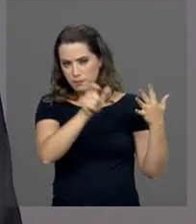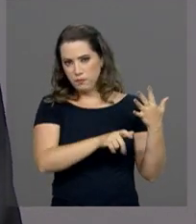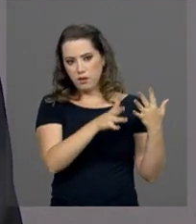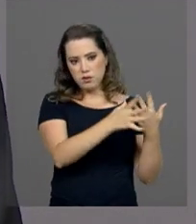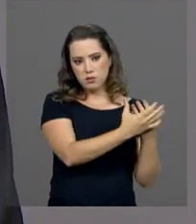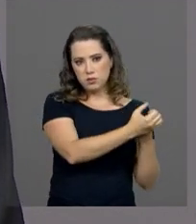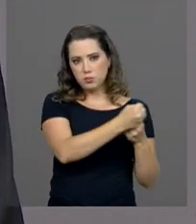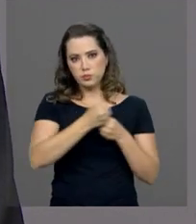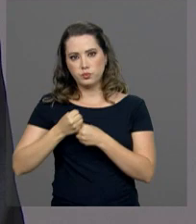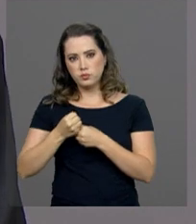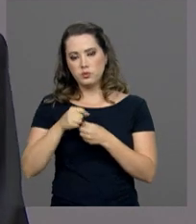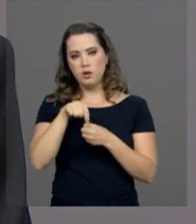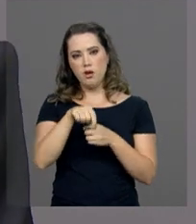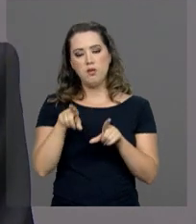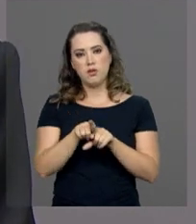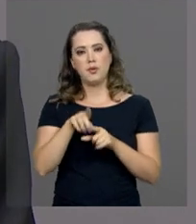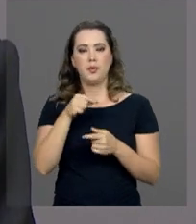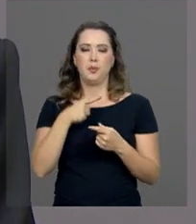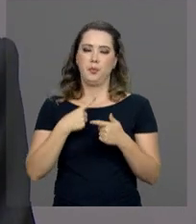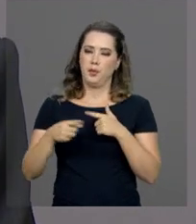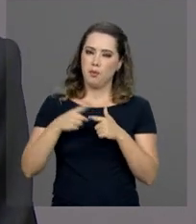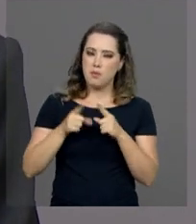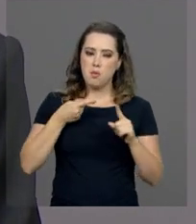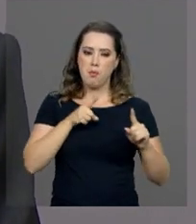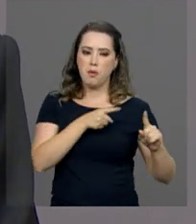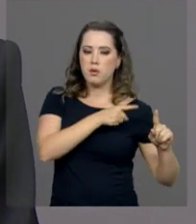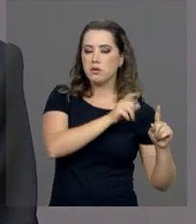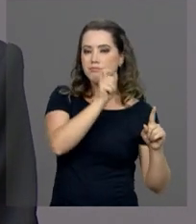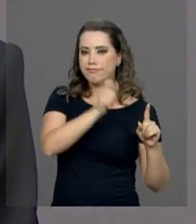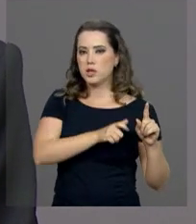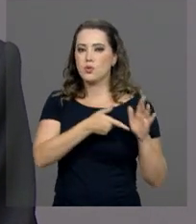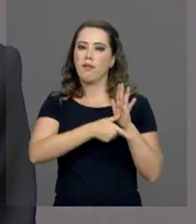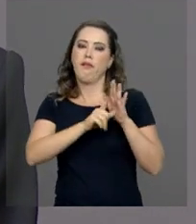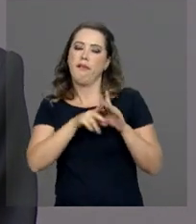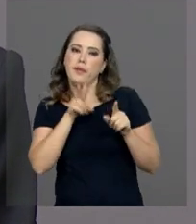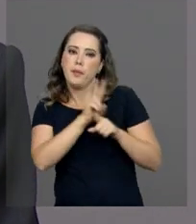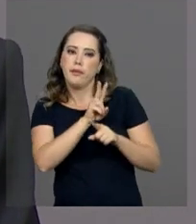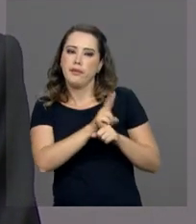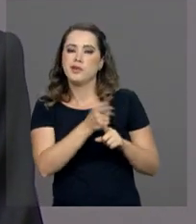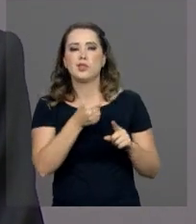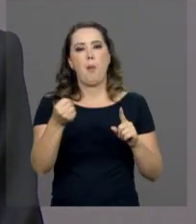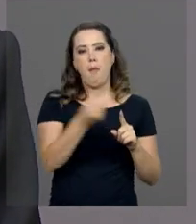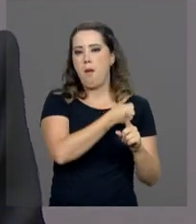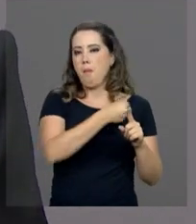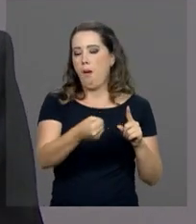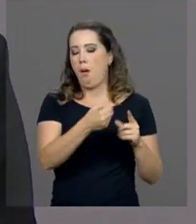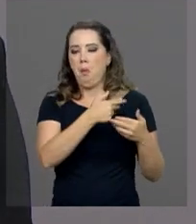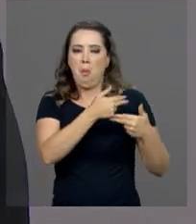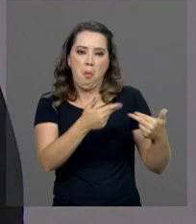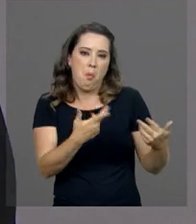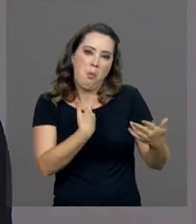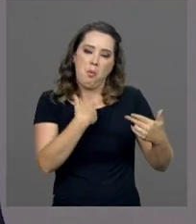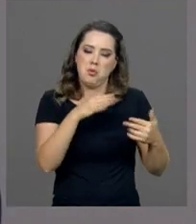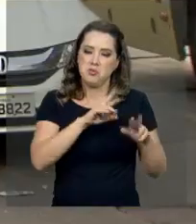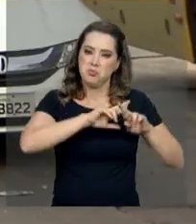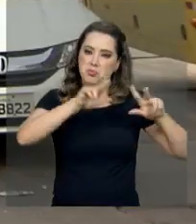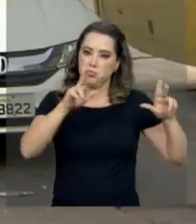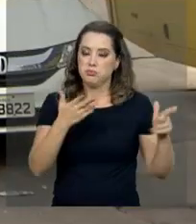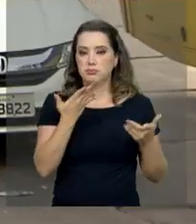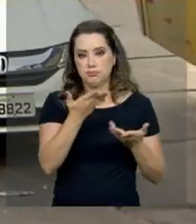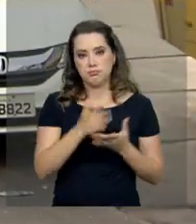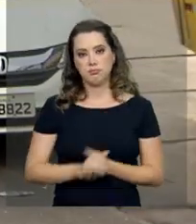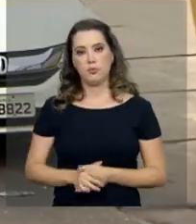em ameaça àqueles indivíduos que deveriam estar por este poder familiar protegidos.